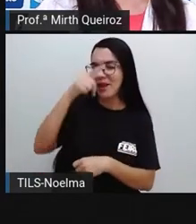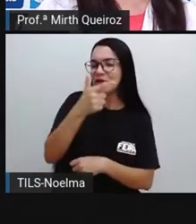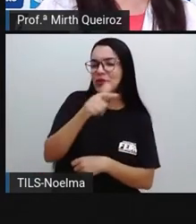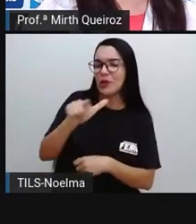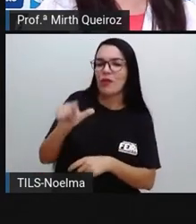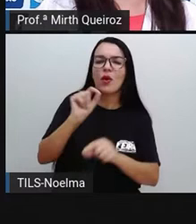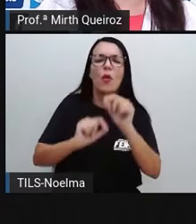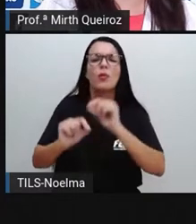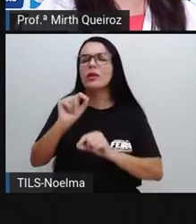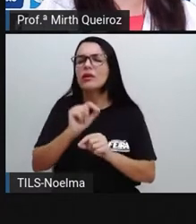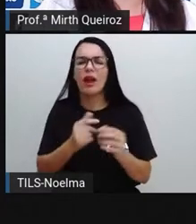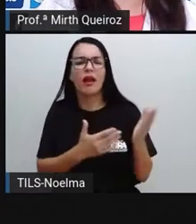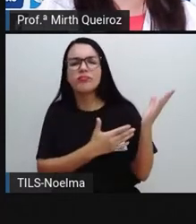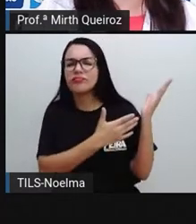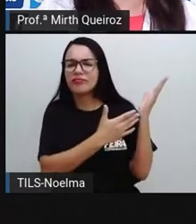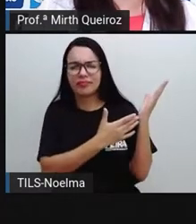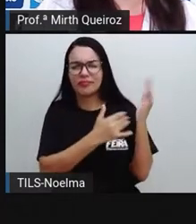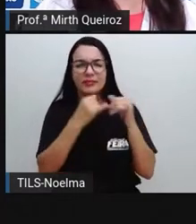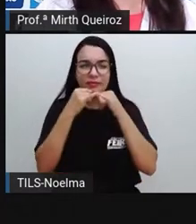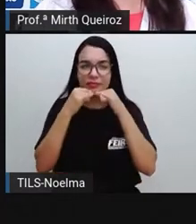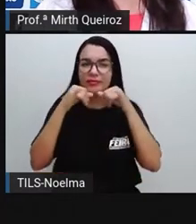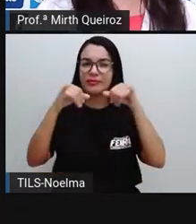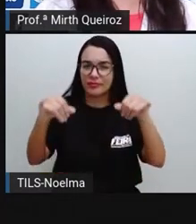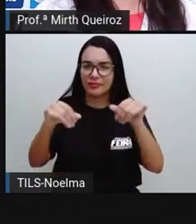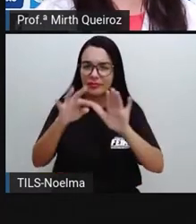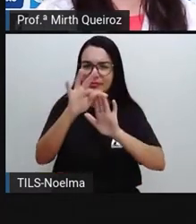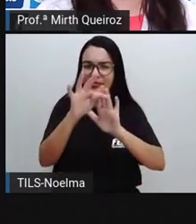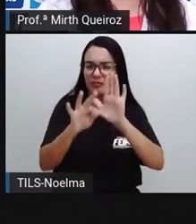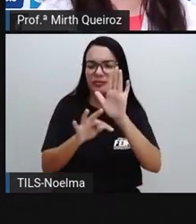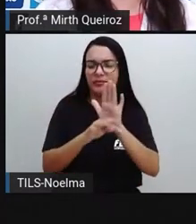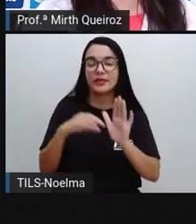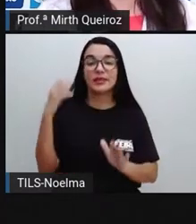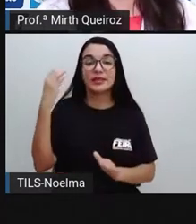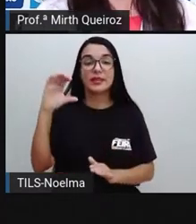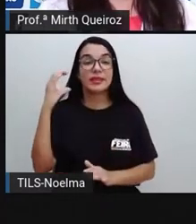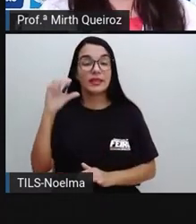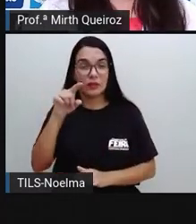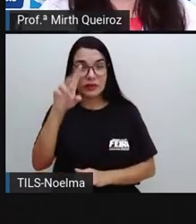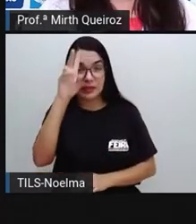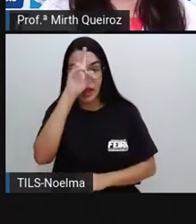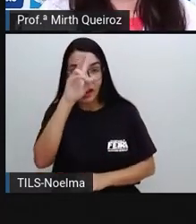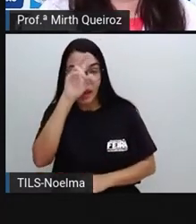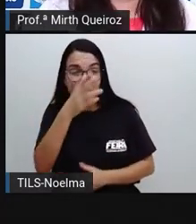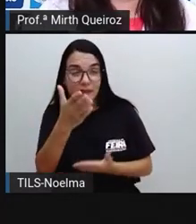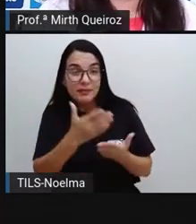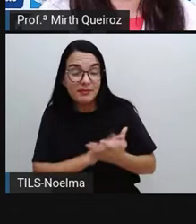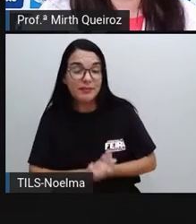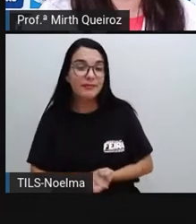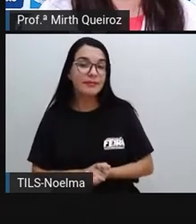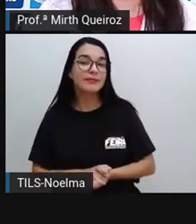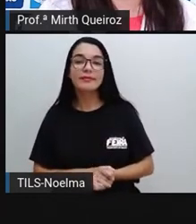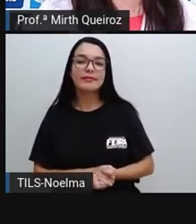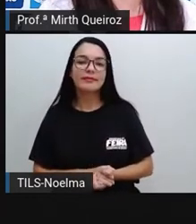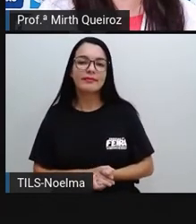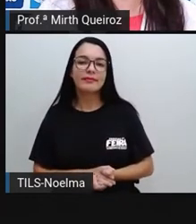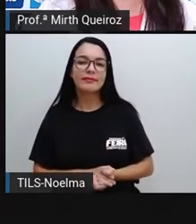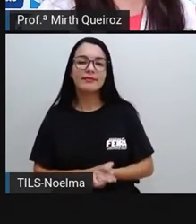esse texto de divulgação científica. E aí, quem é que lembra? O que é um texto de divulgação científica?